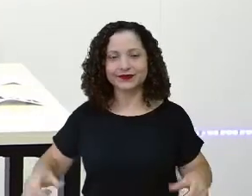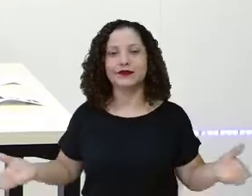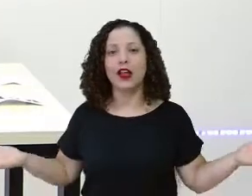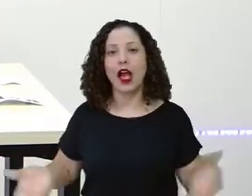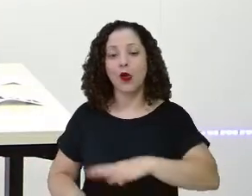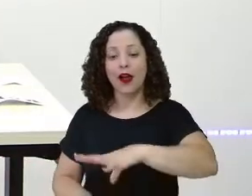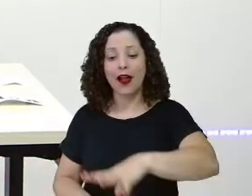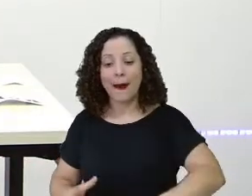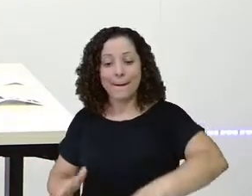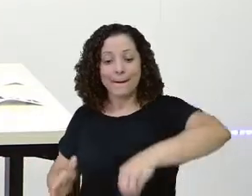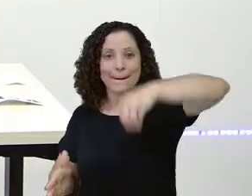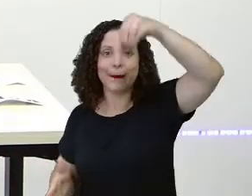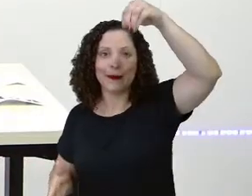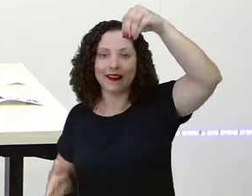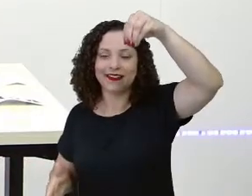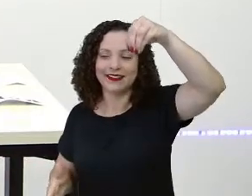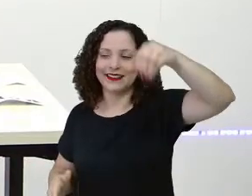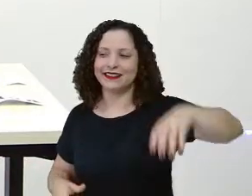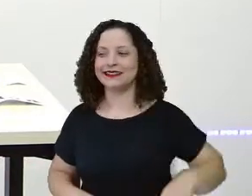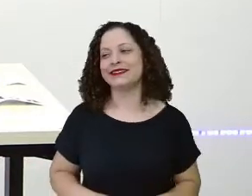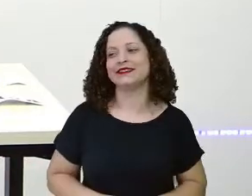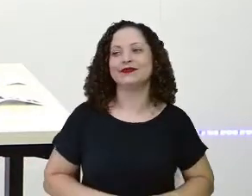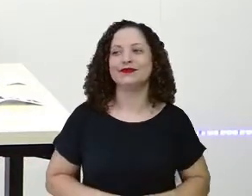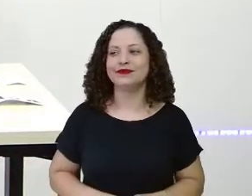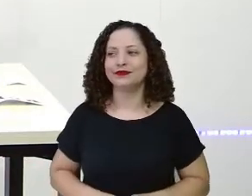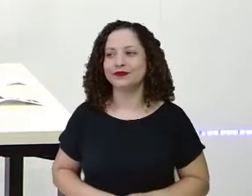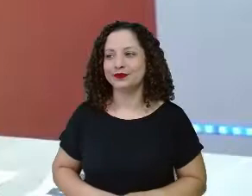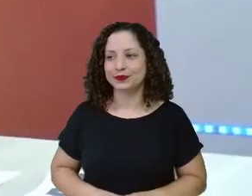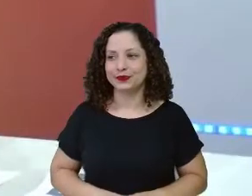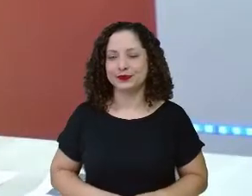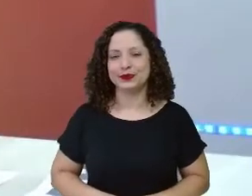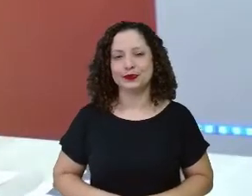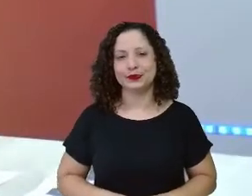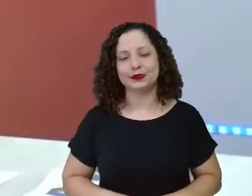Não! Ah, esse não! Eita! Esse é depois!